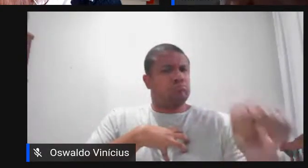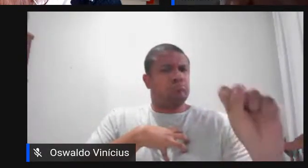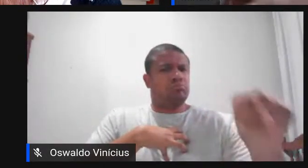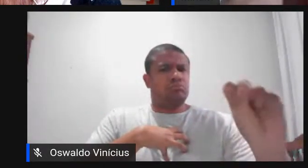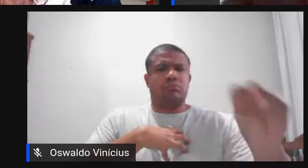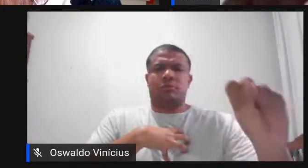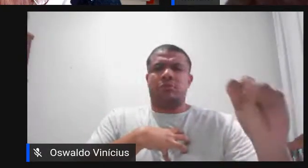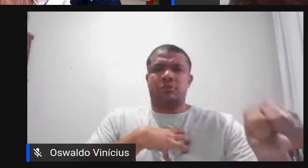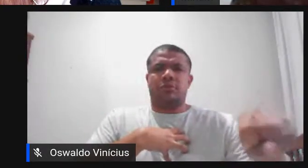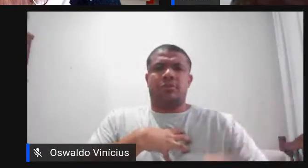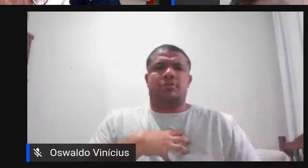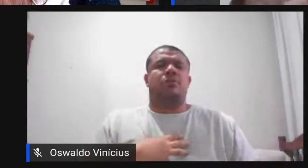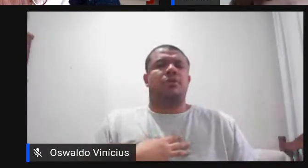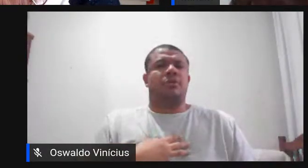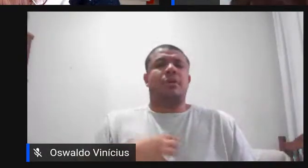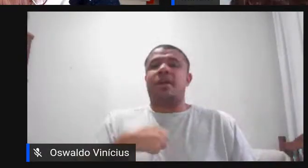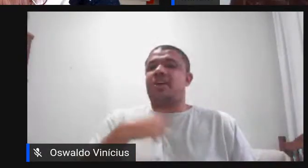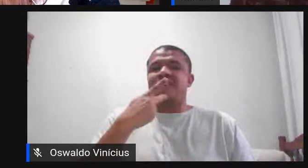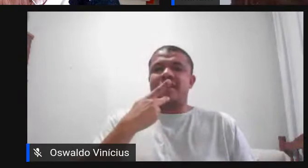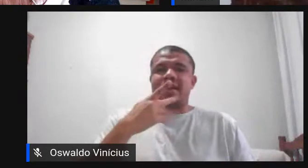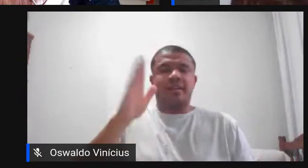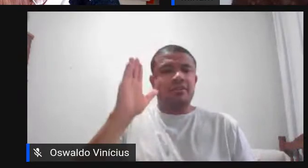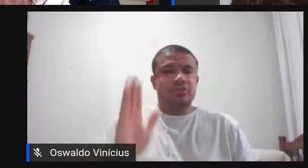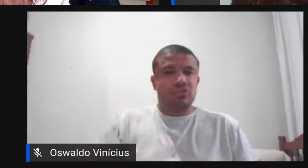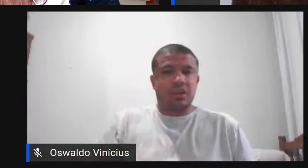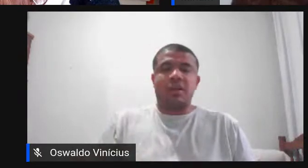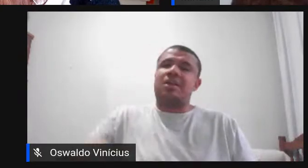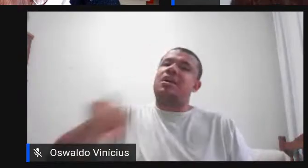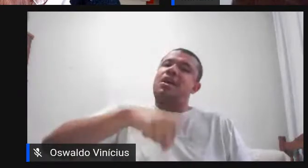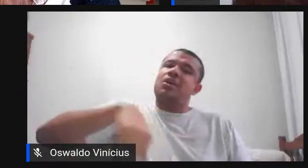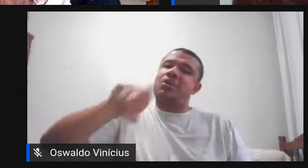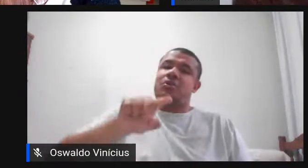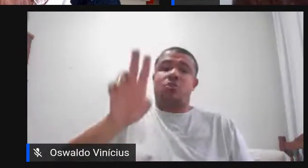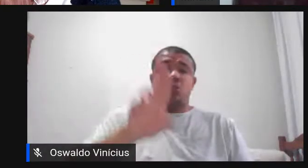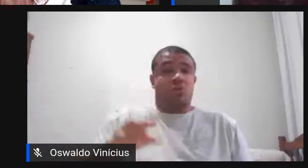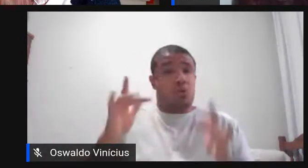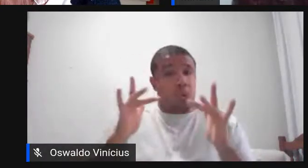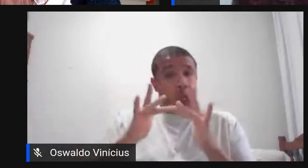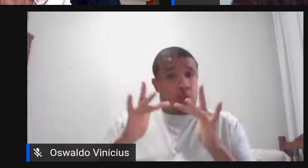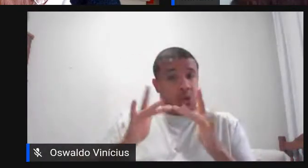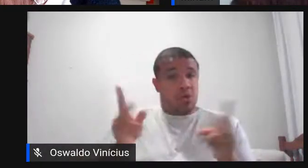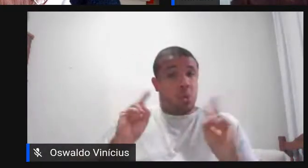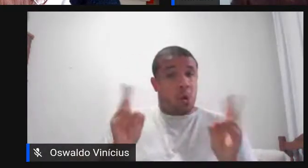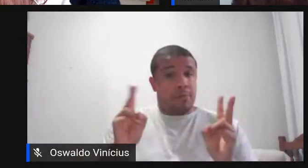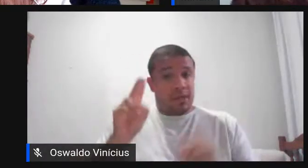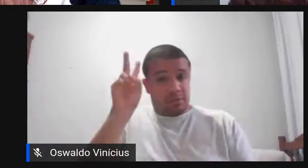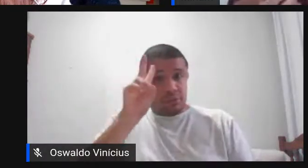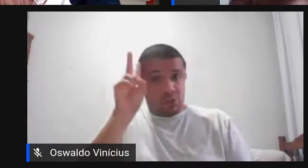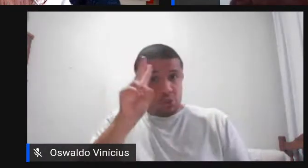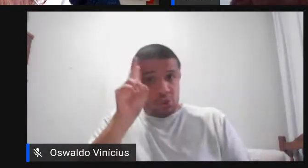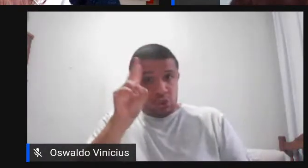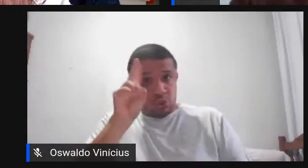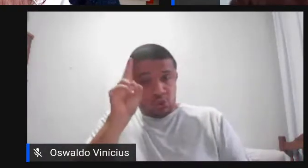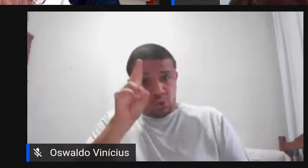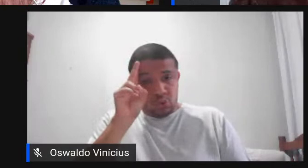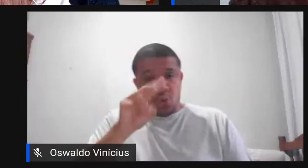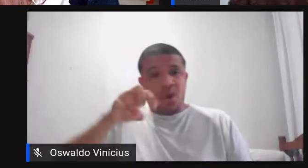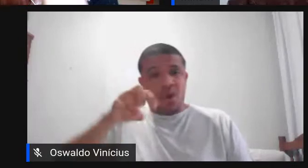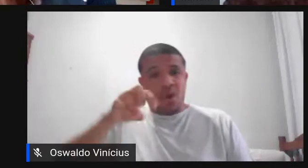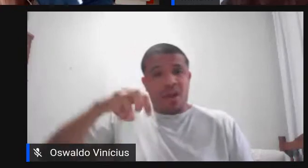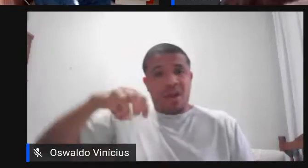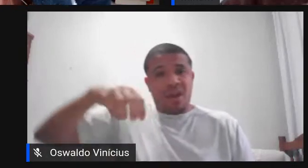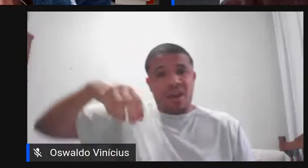assim como eu falei quando a gente tem o contato com a mesma história em diferentes mídias contadas